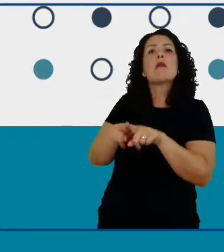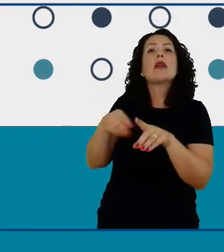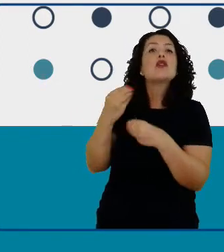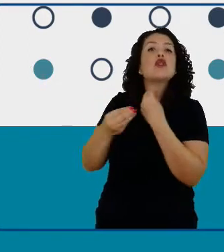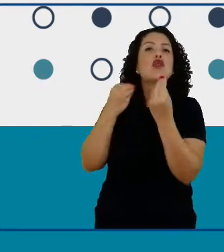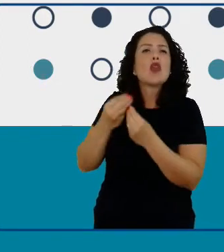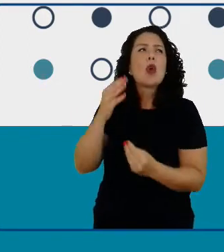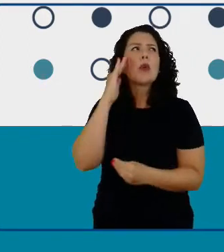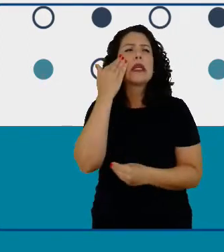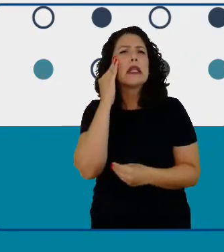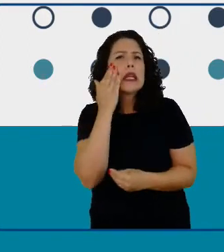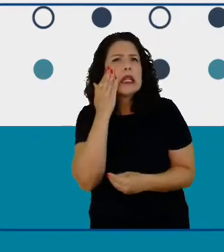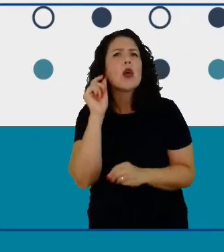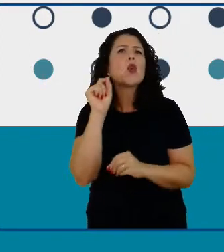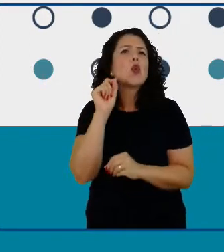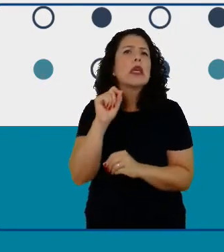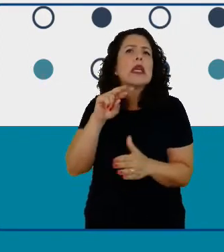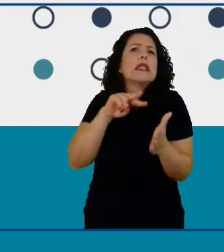evidência e o impacto